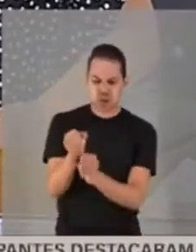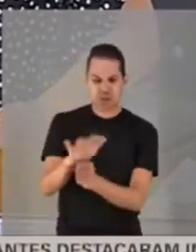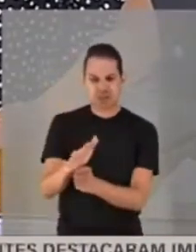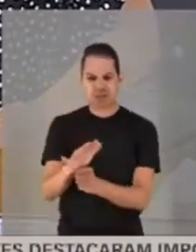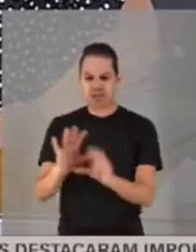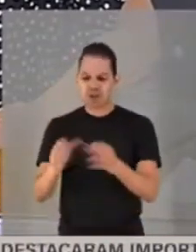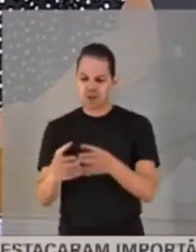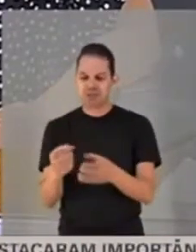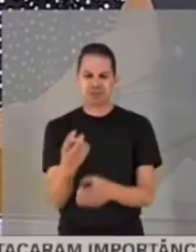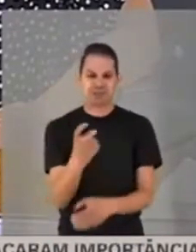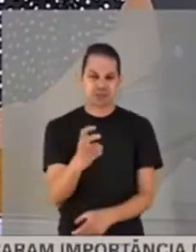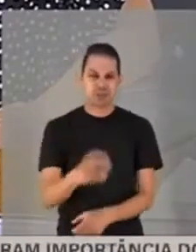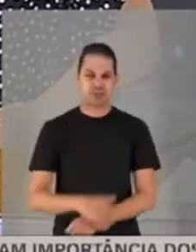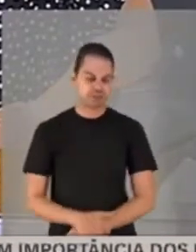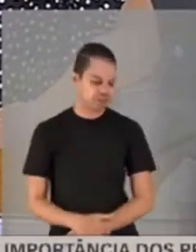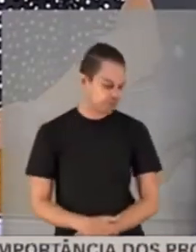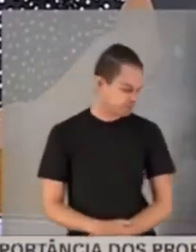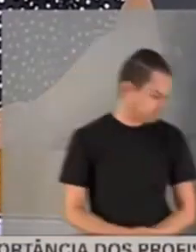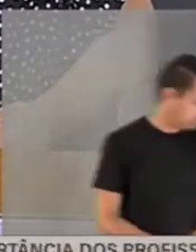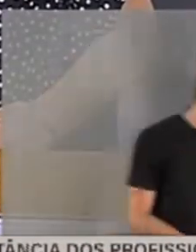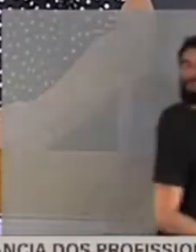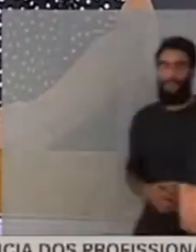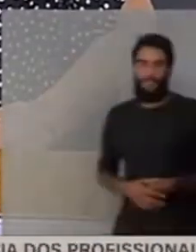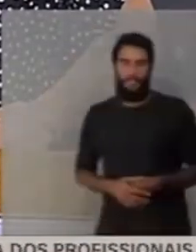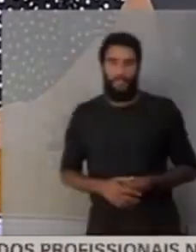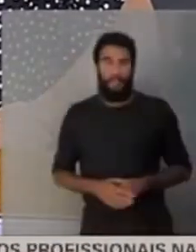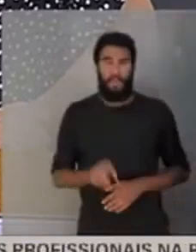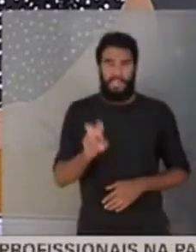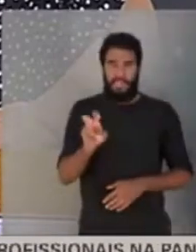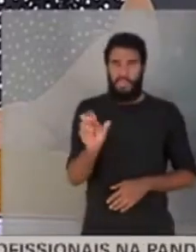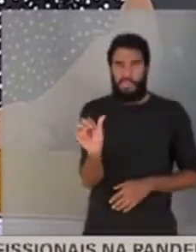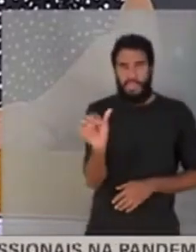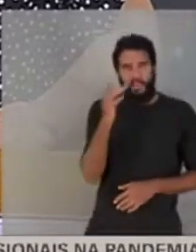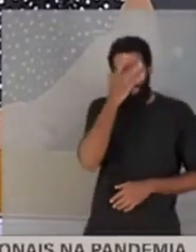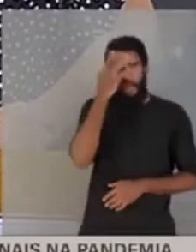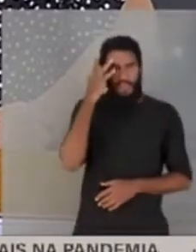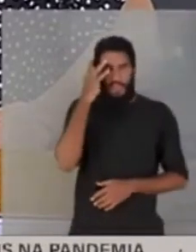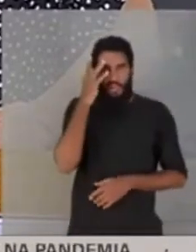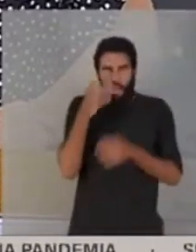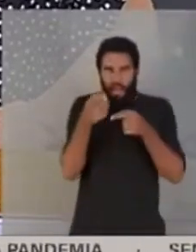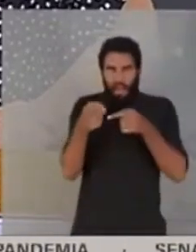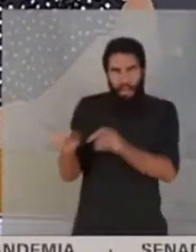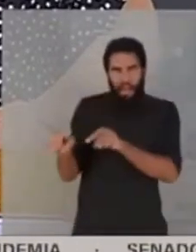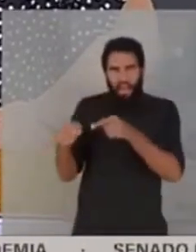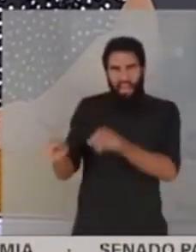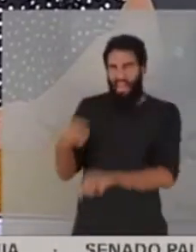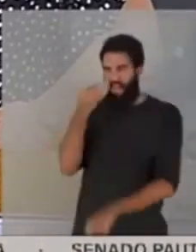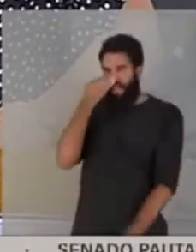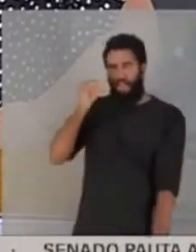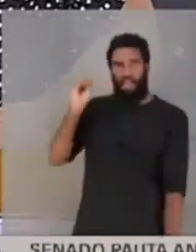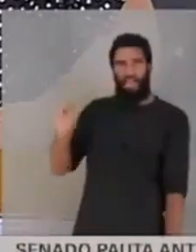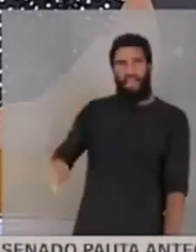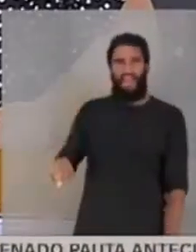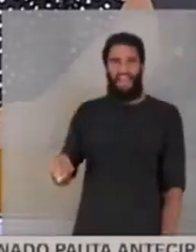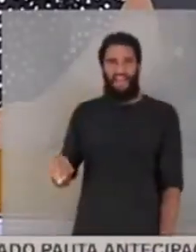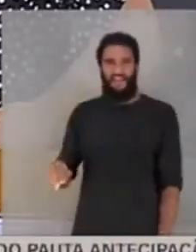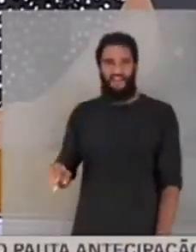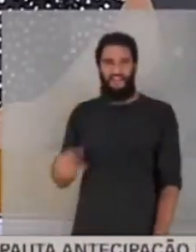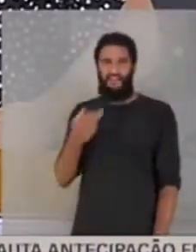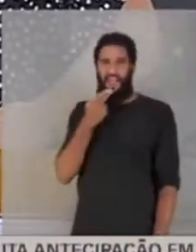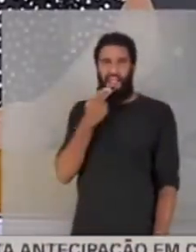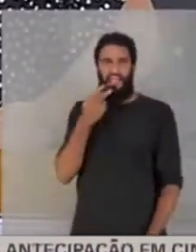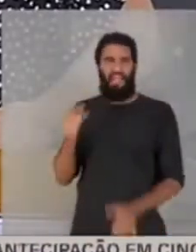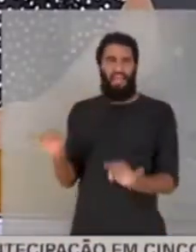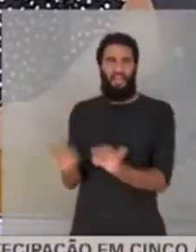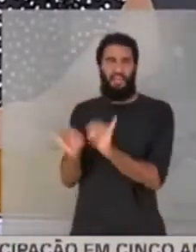de 5, 6 pessoas hostilizando muito, hostilizando e falando um montão de besteira.